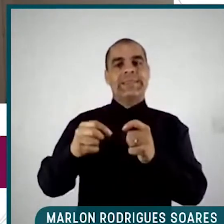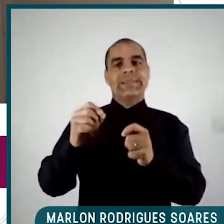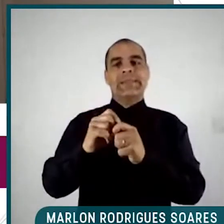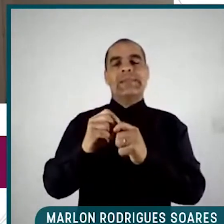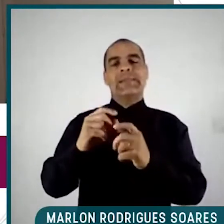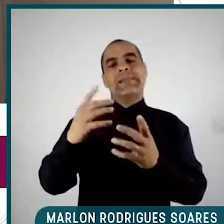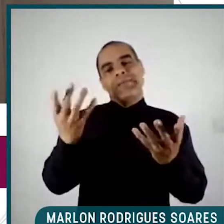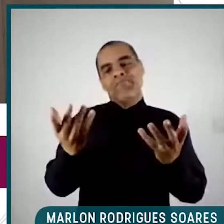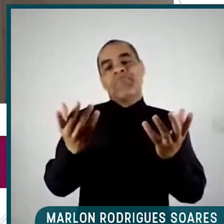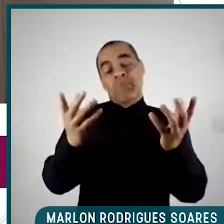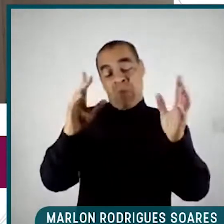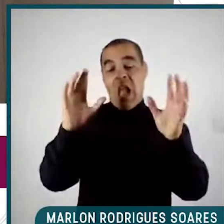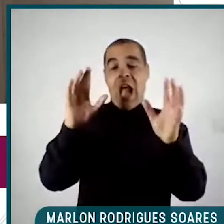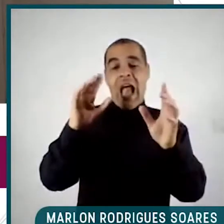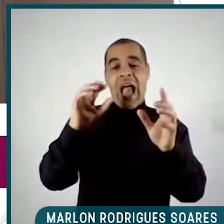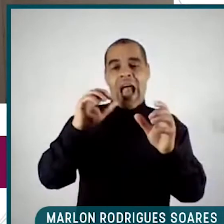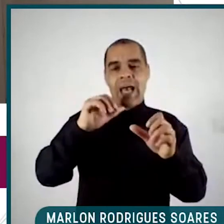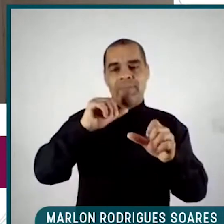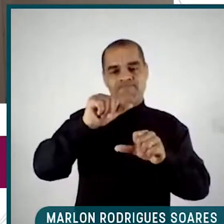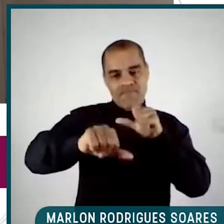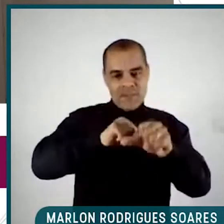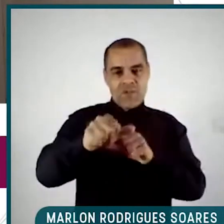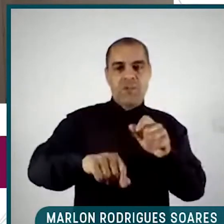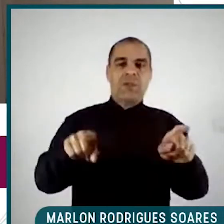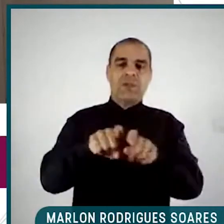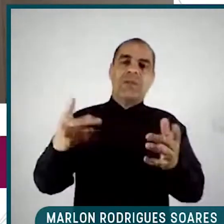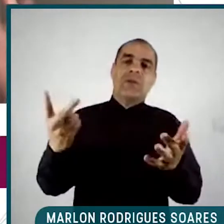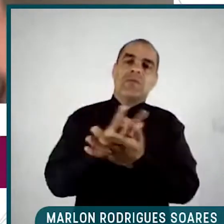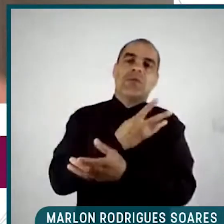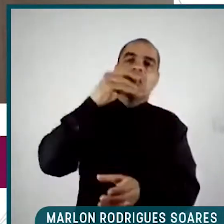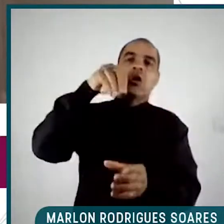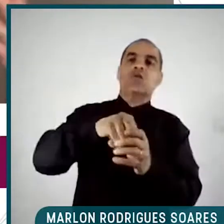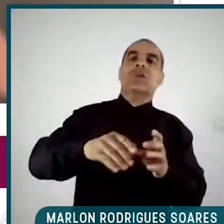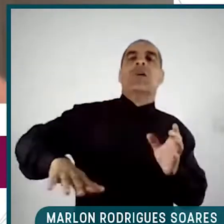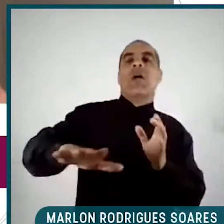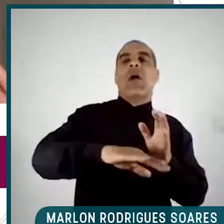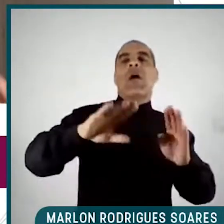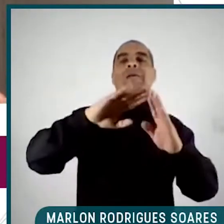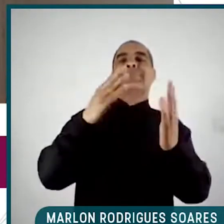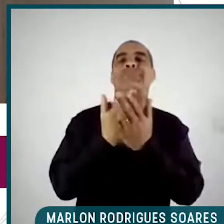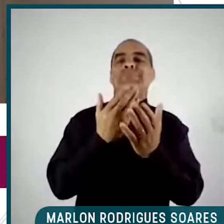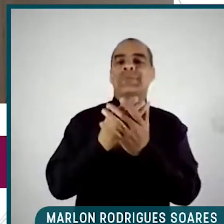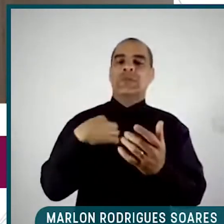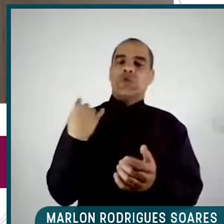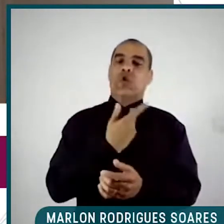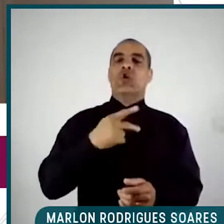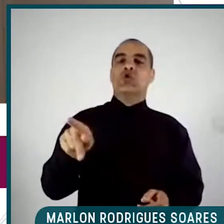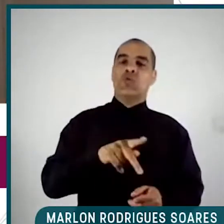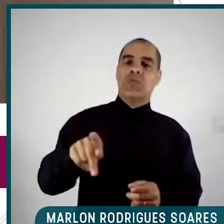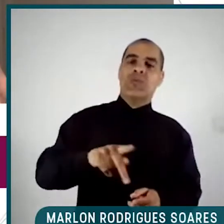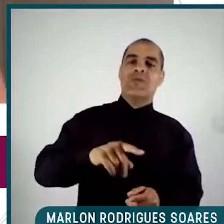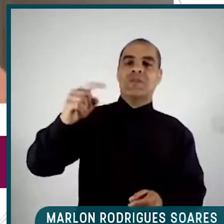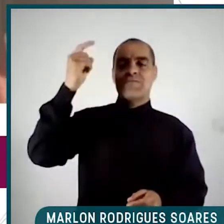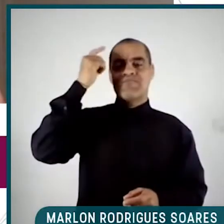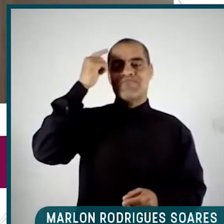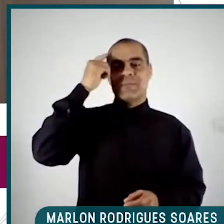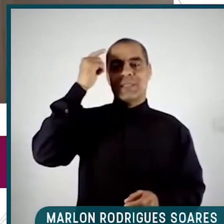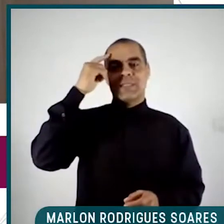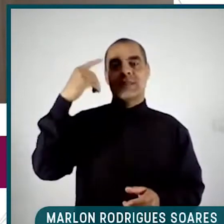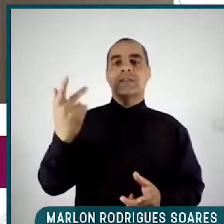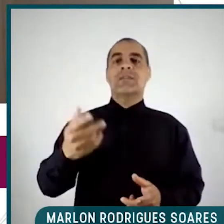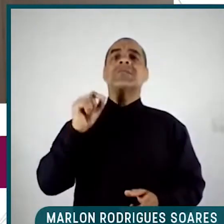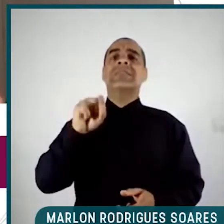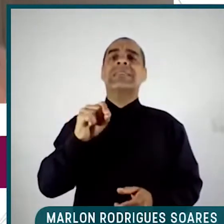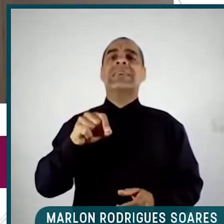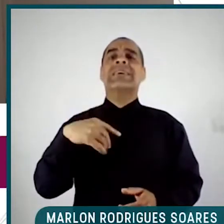também acontece dentro de sala de aula. Então, a gente, como professor, pensando sobre quem que a gente